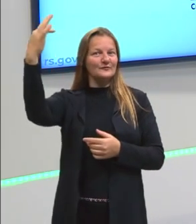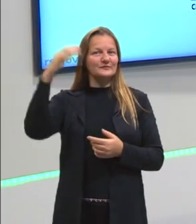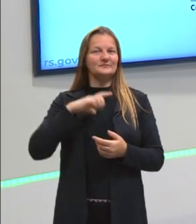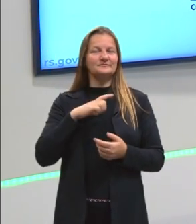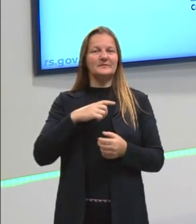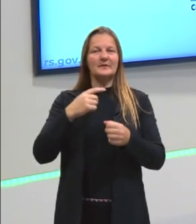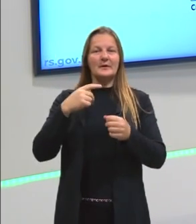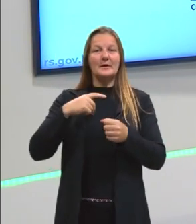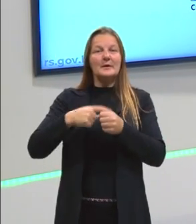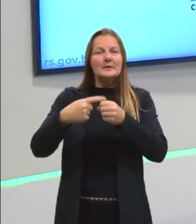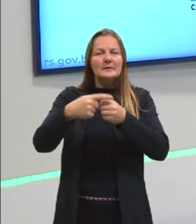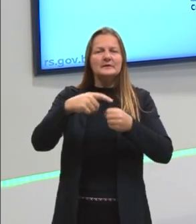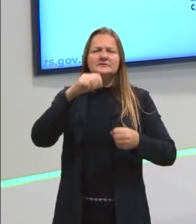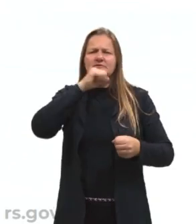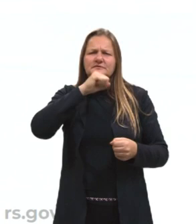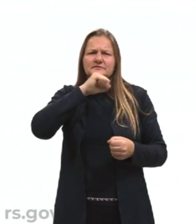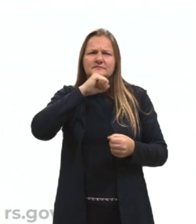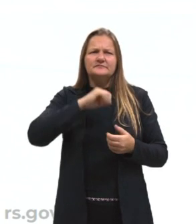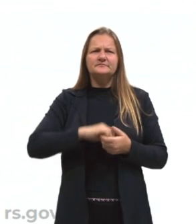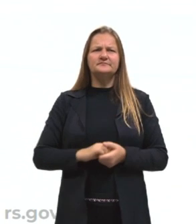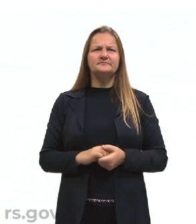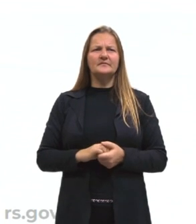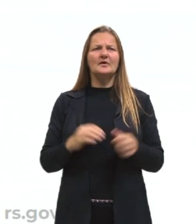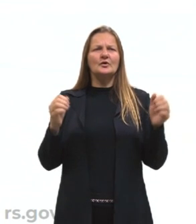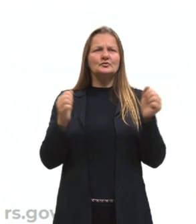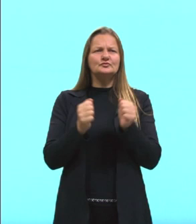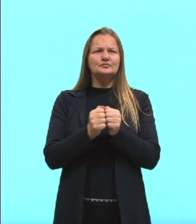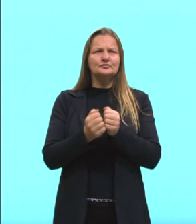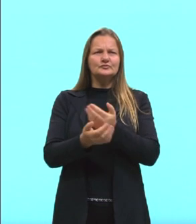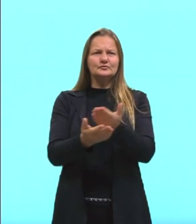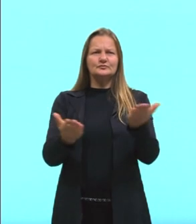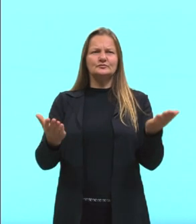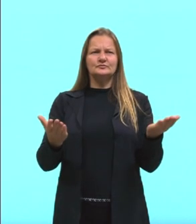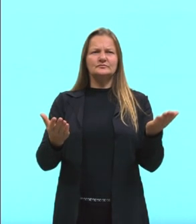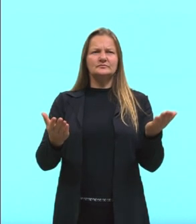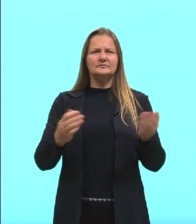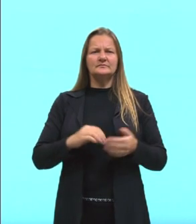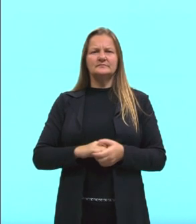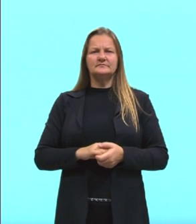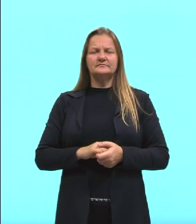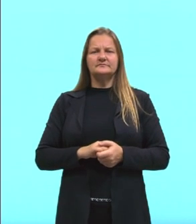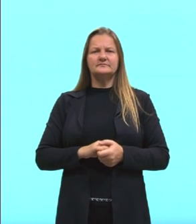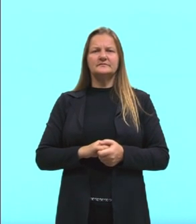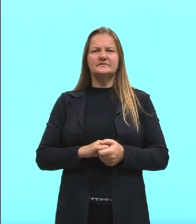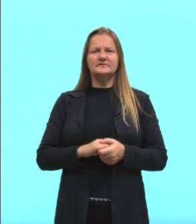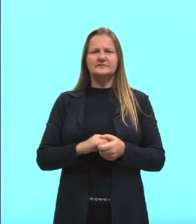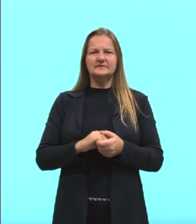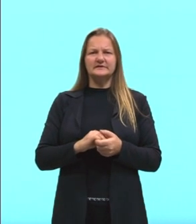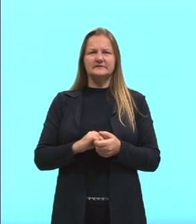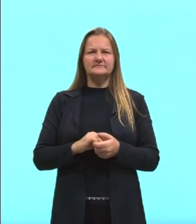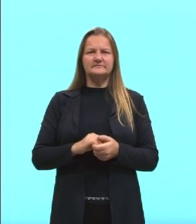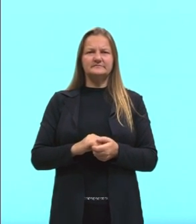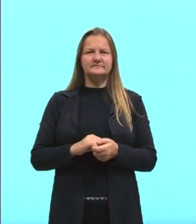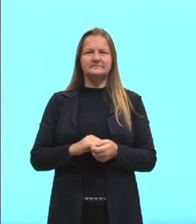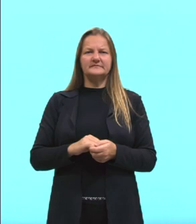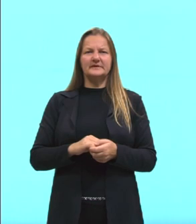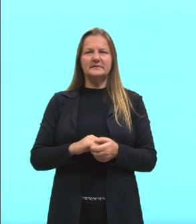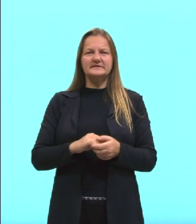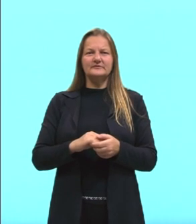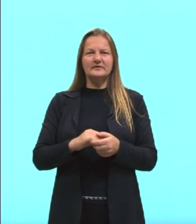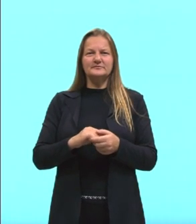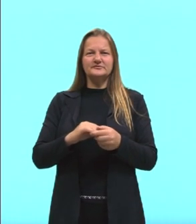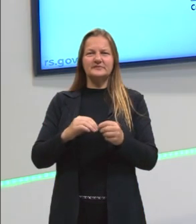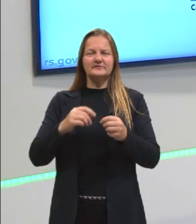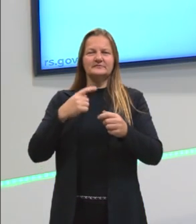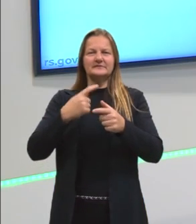a pólis antiga. Sempre lembrando que junto comigo também essa aula é organizada pelo curador, professor Jair São Paulo, que está sempre nos